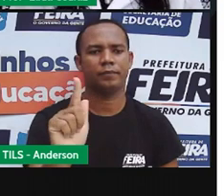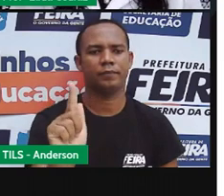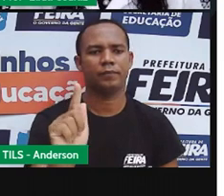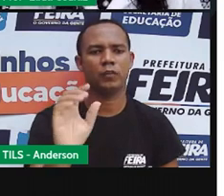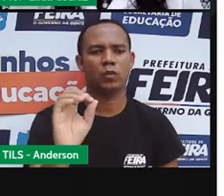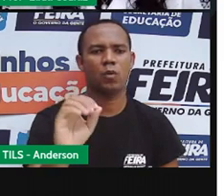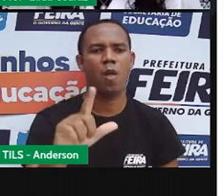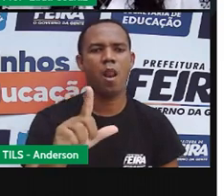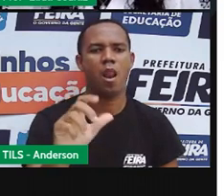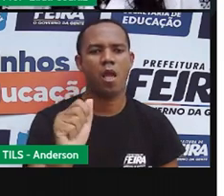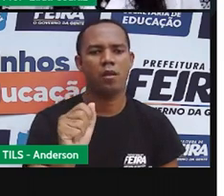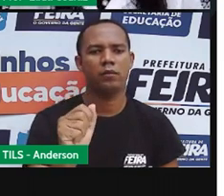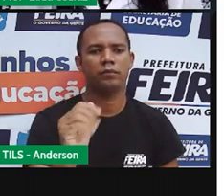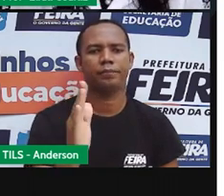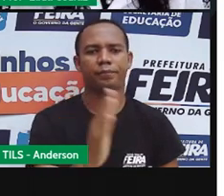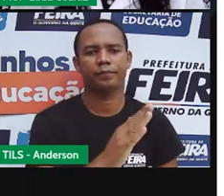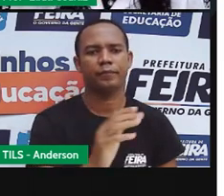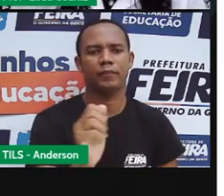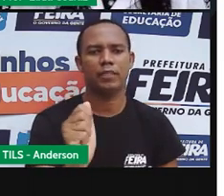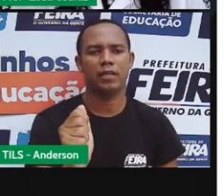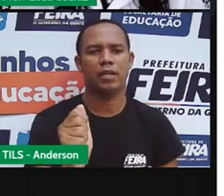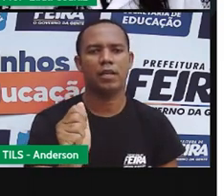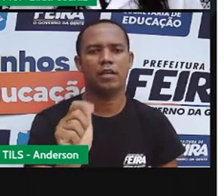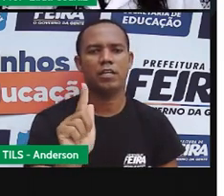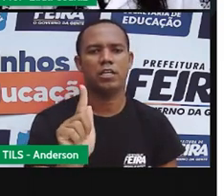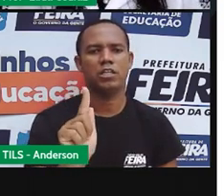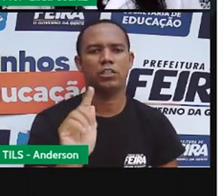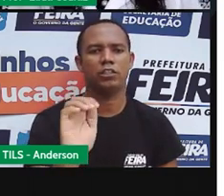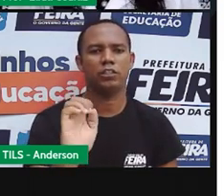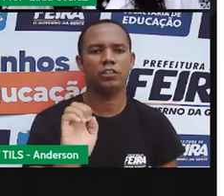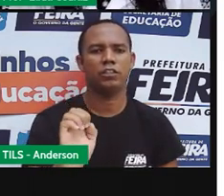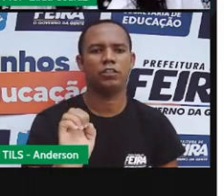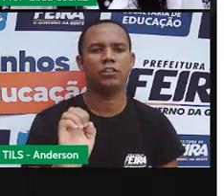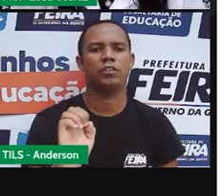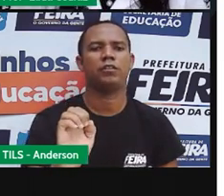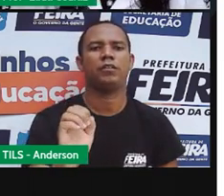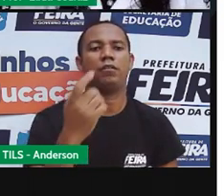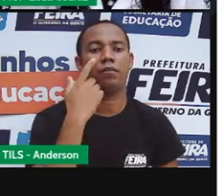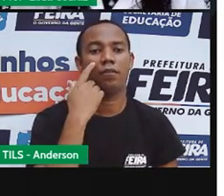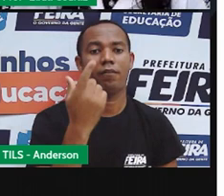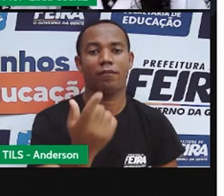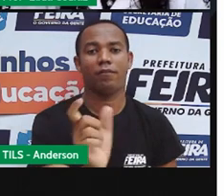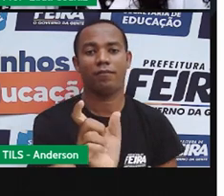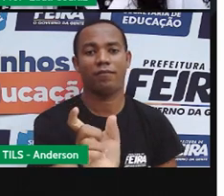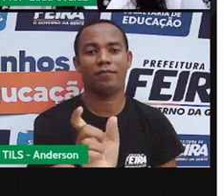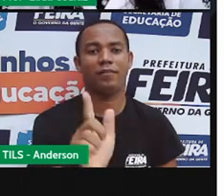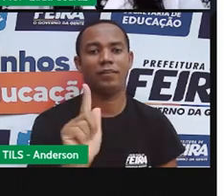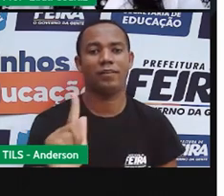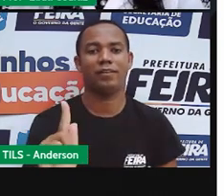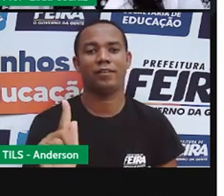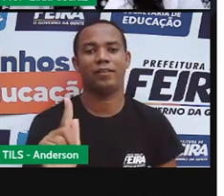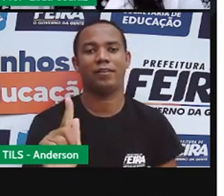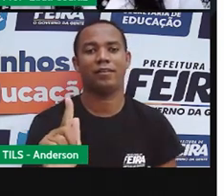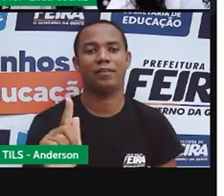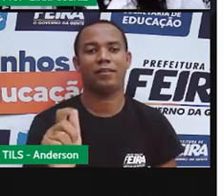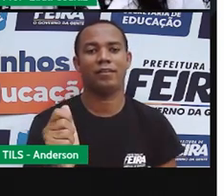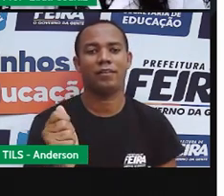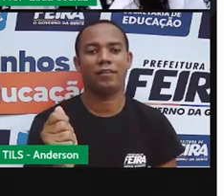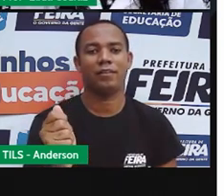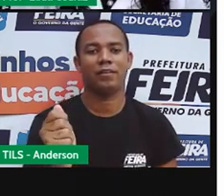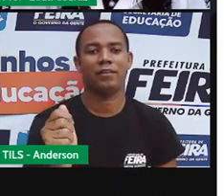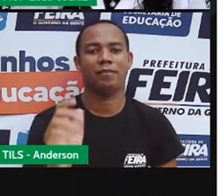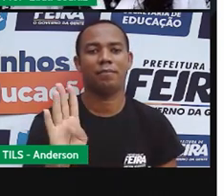Angola, Angélia, Gabão, Gâmbia, Gana, Guiné,